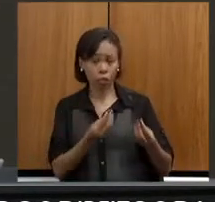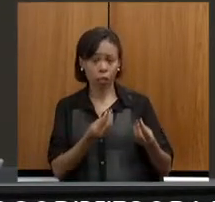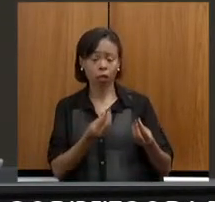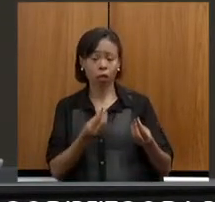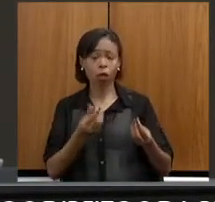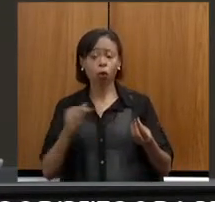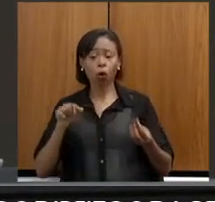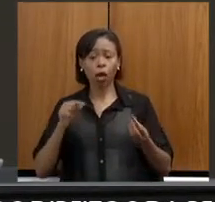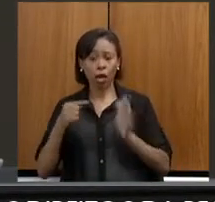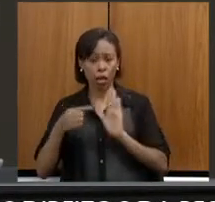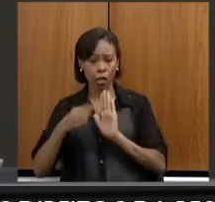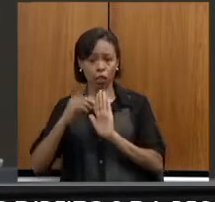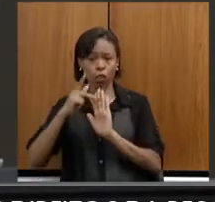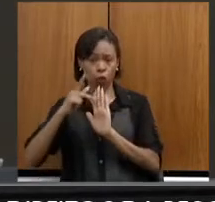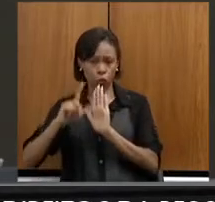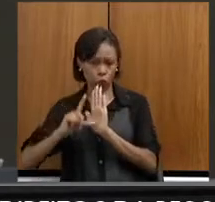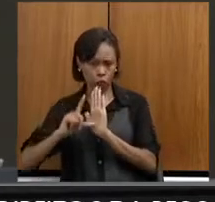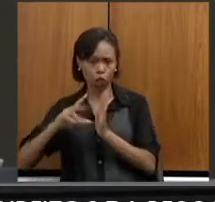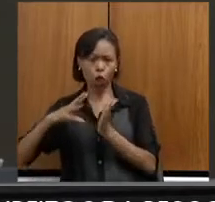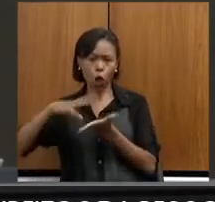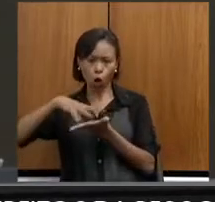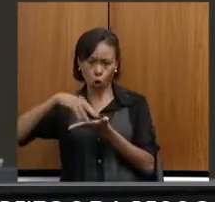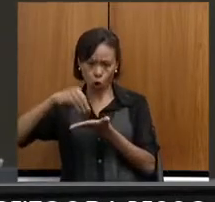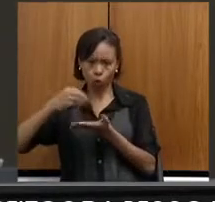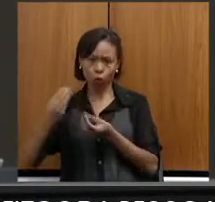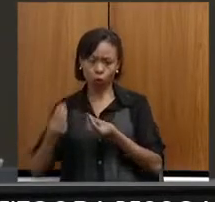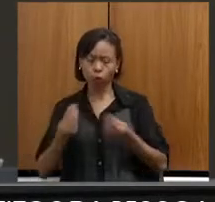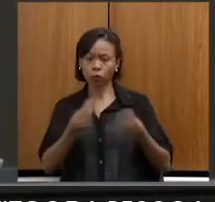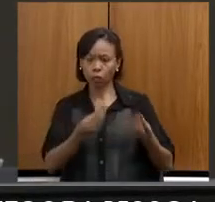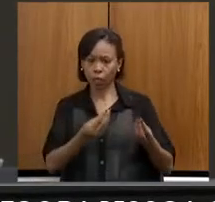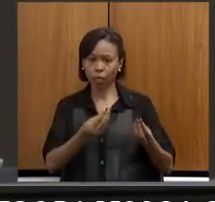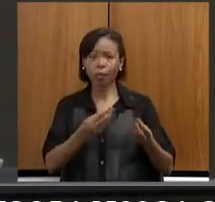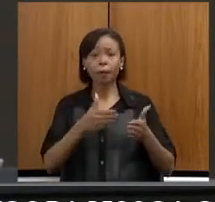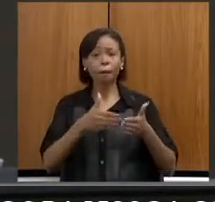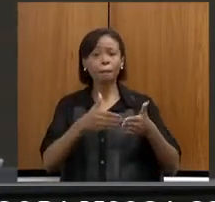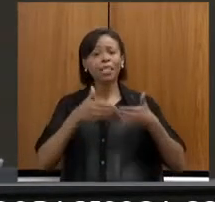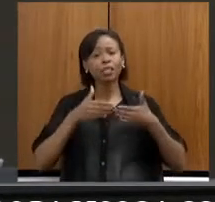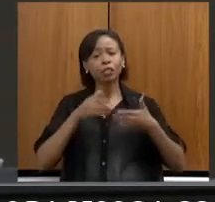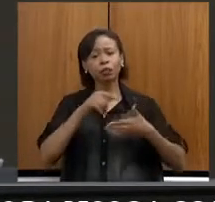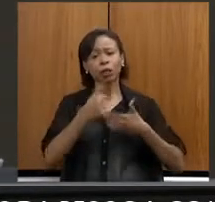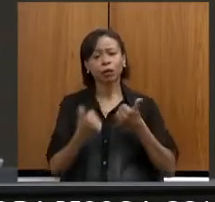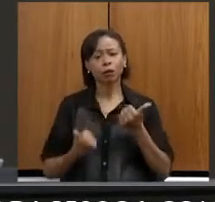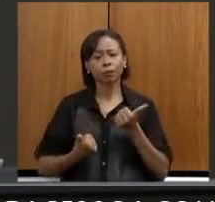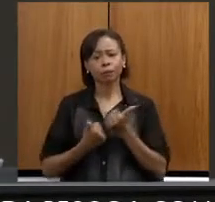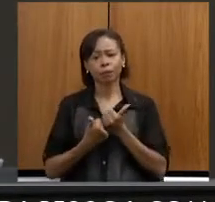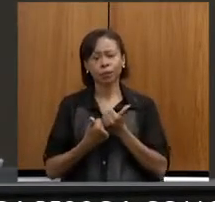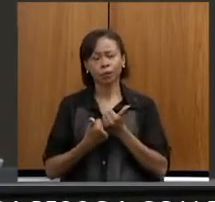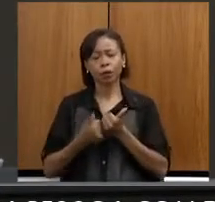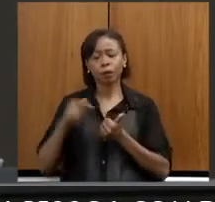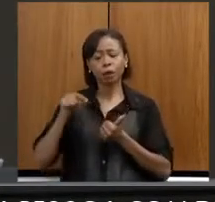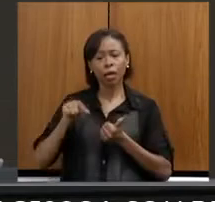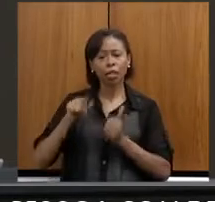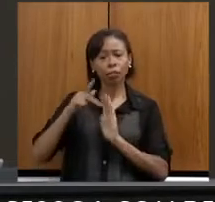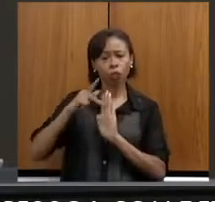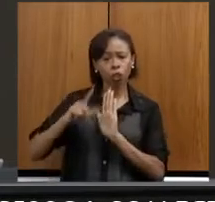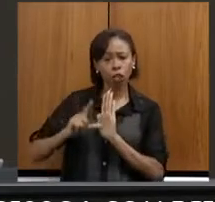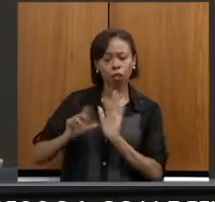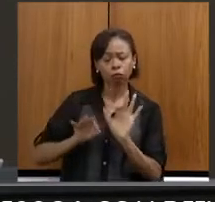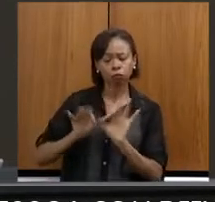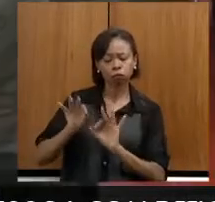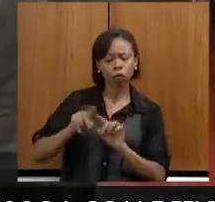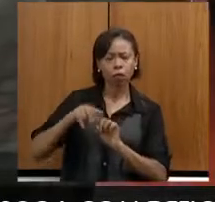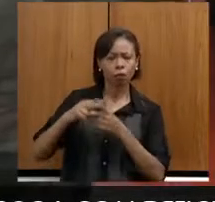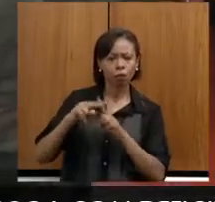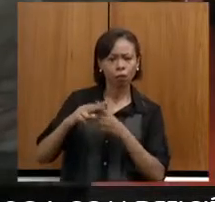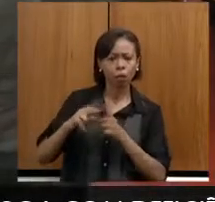do projeto e eu quero até pedir seu apoio para que ele possa ser aperfeiçoado e ter uma